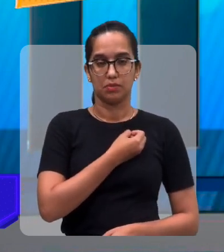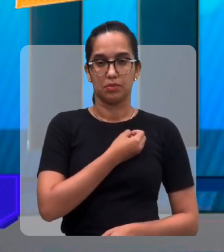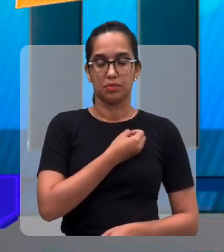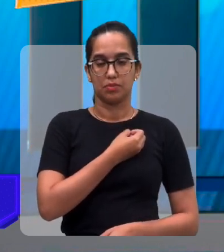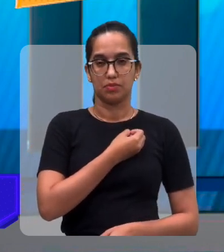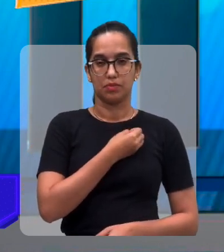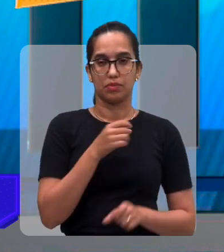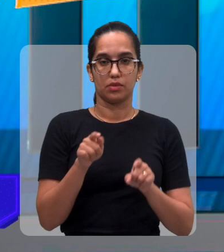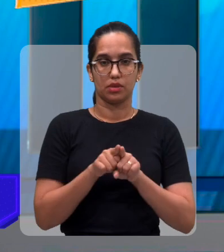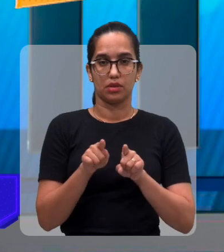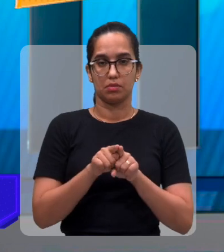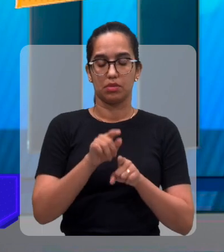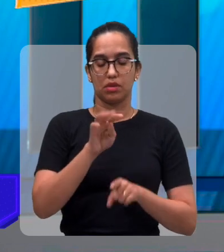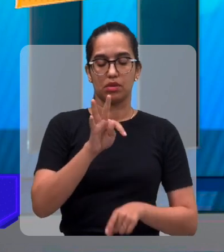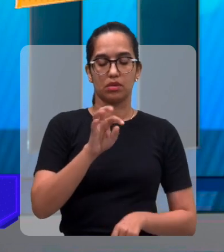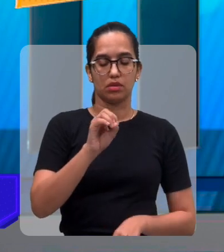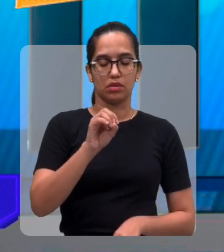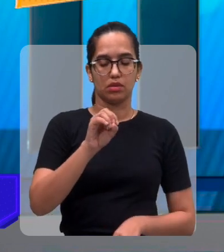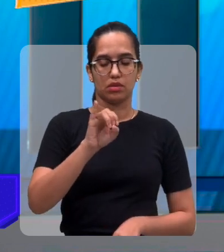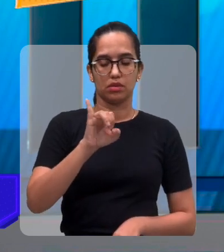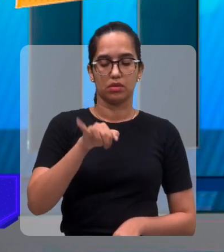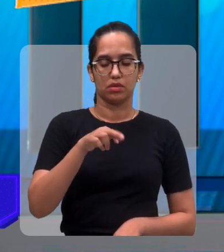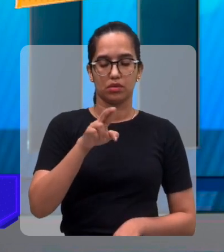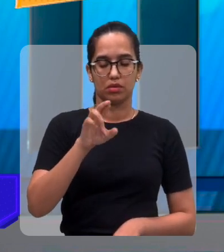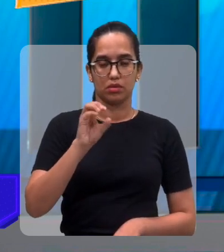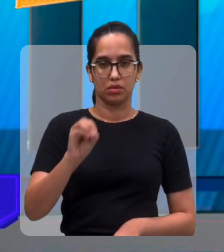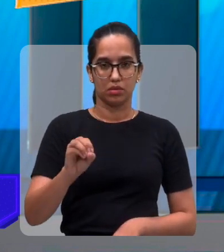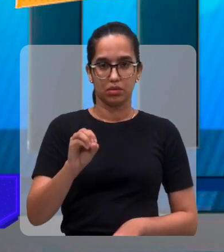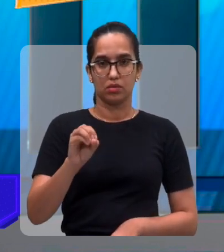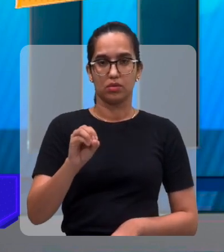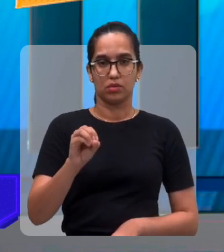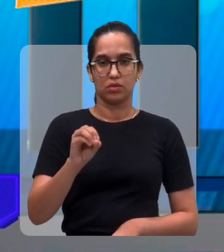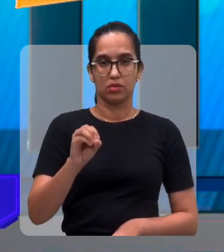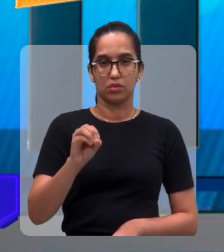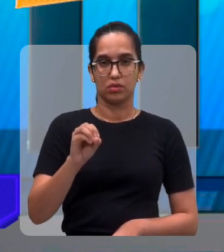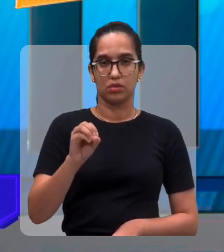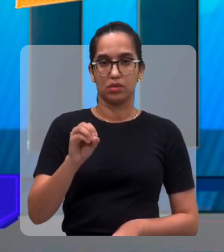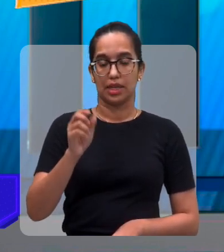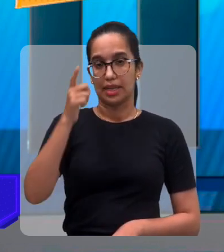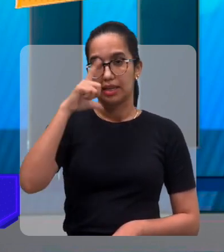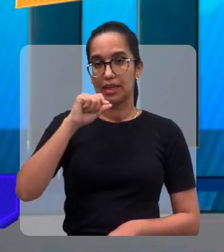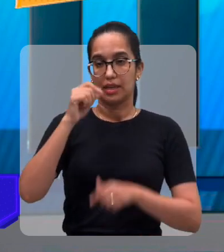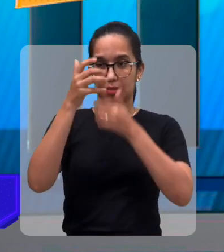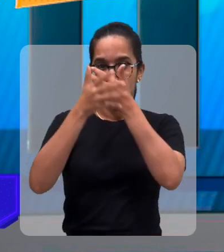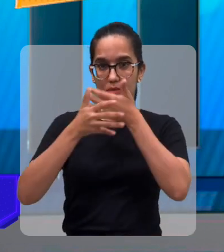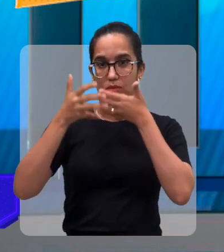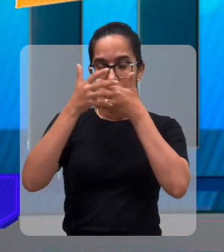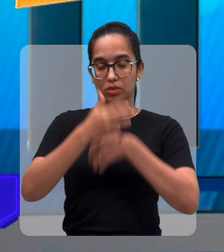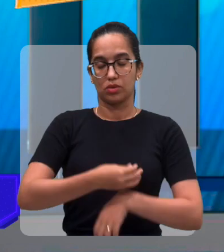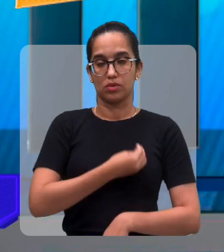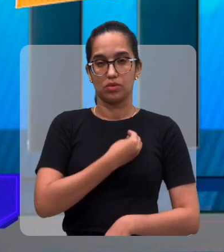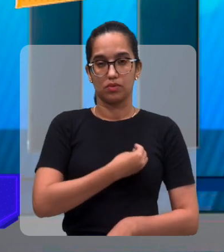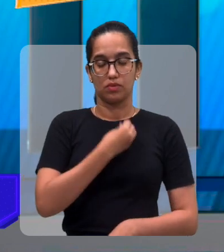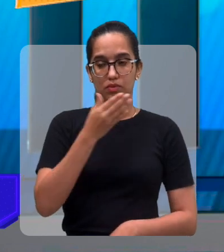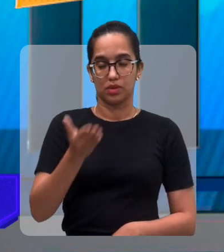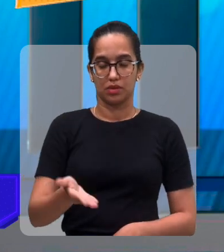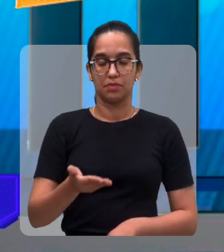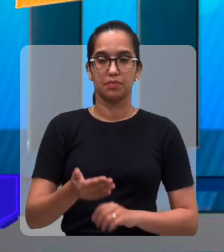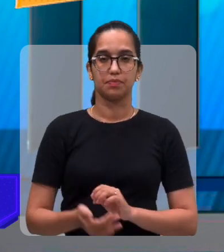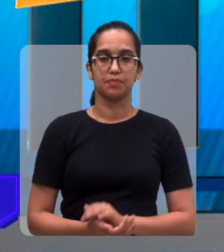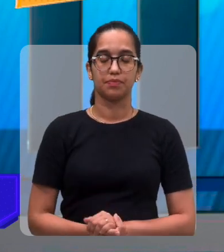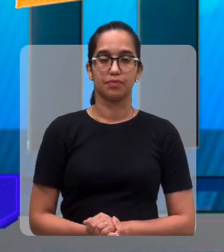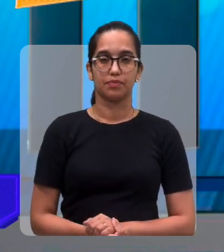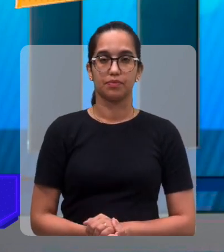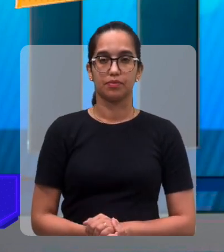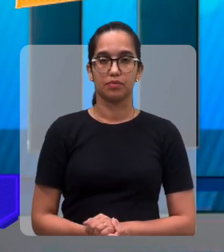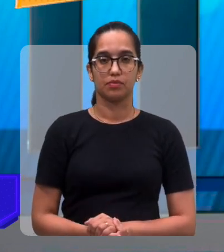também do Toninho, né? Do nosso apresentador, do nosso músico, que está com a gente lá também, grande músico,